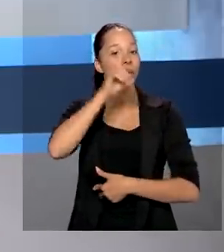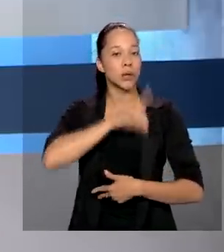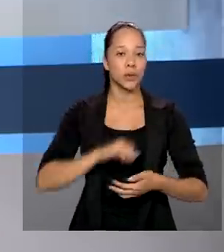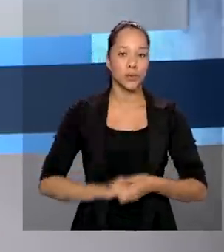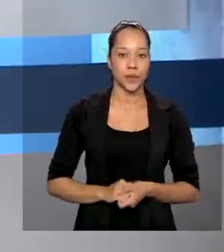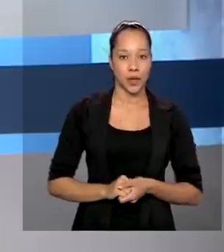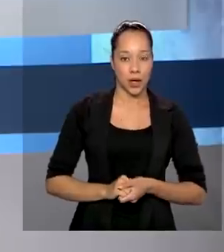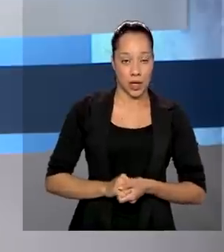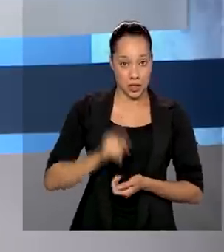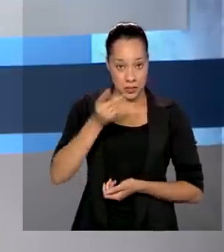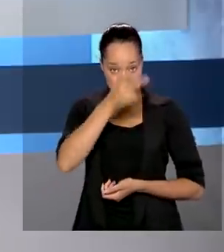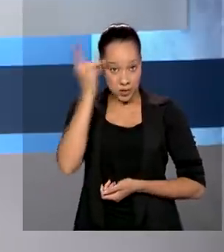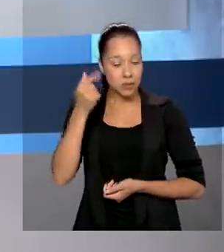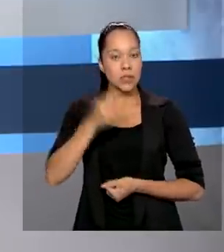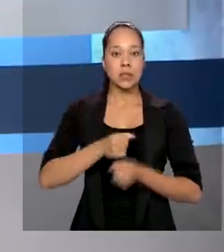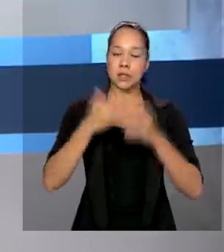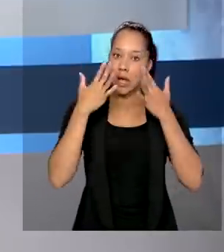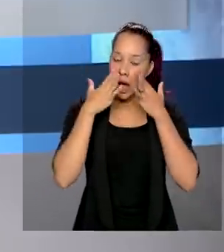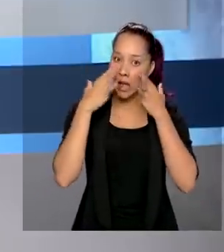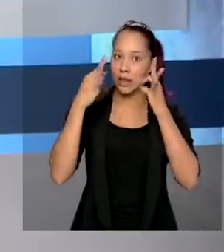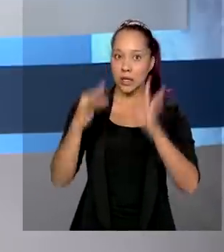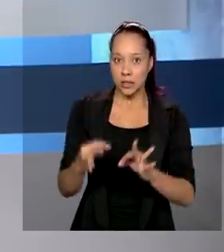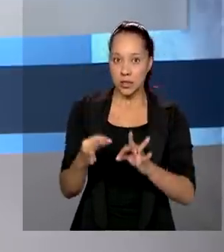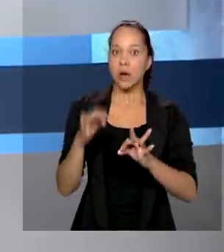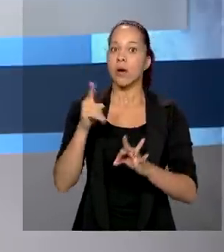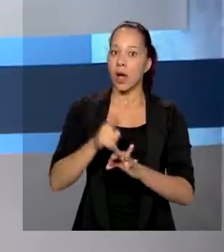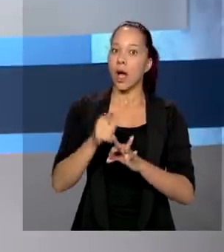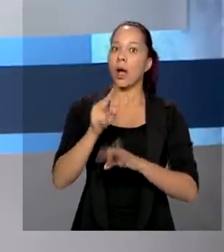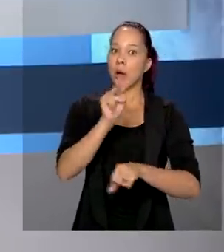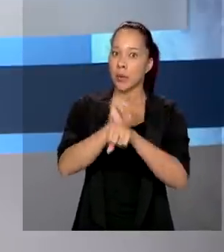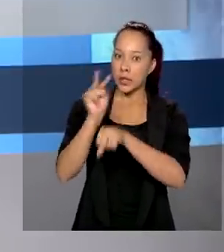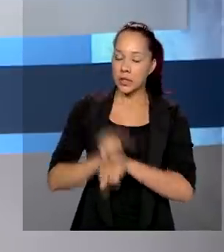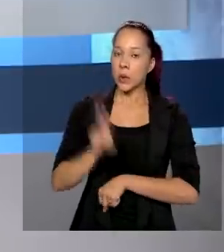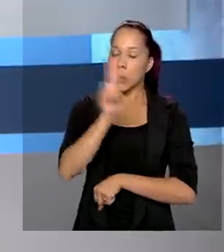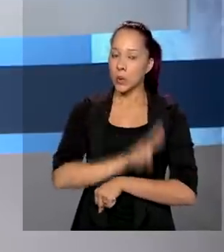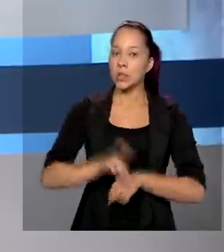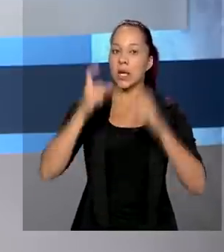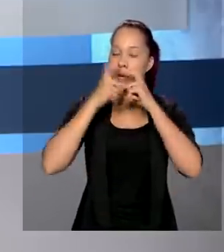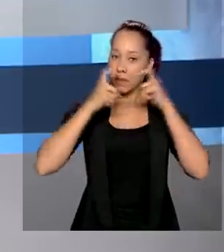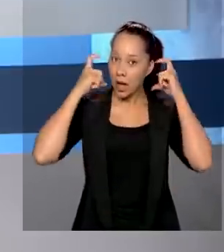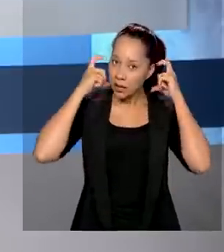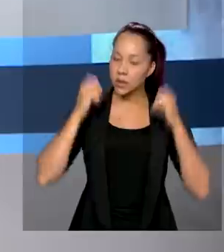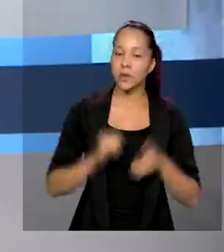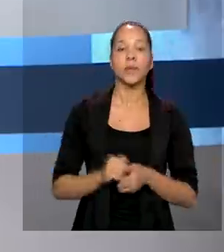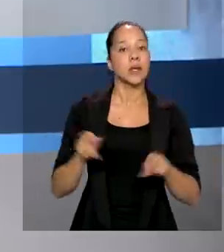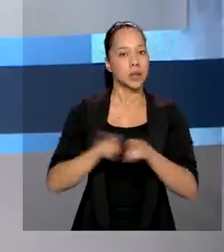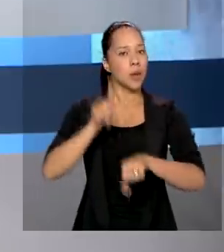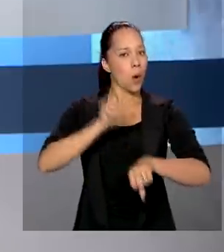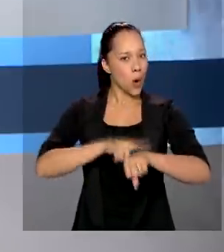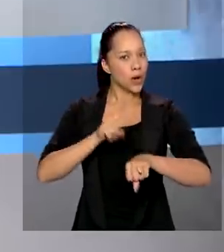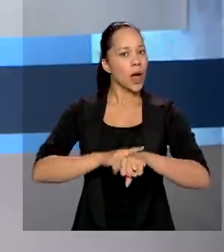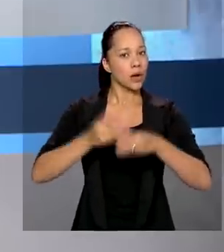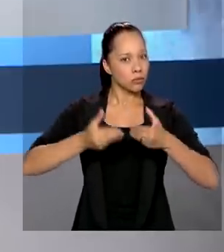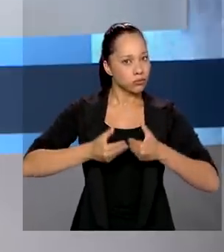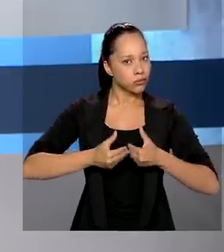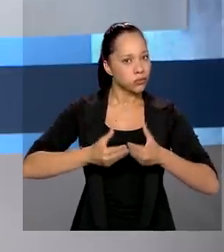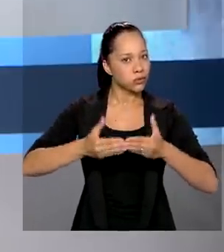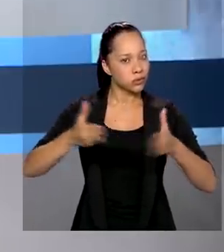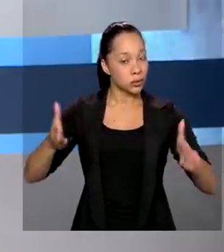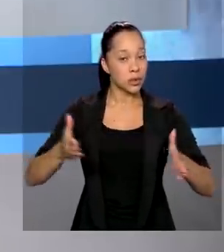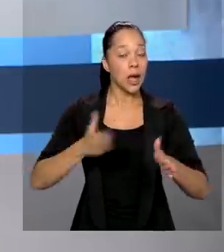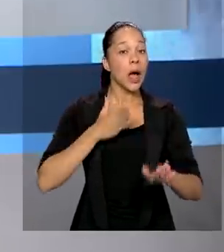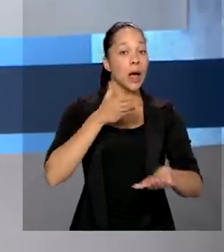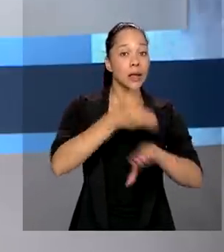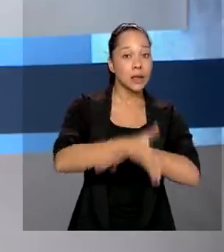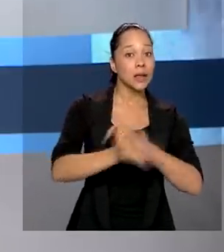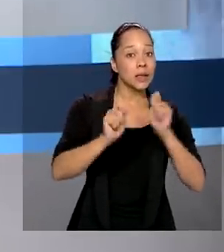Os candidatos devem ficar atentos às medidas de proteção, como usar máscaras. Também ao horário de abertura dos portões. A entrada